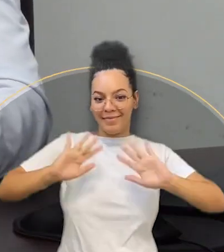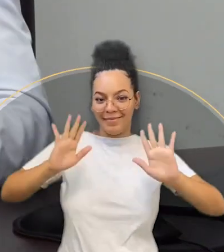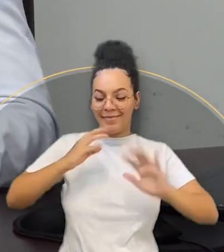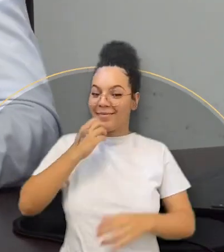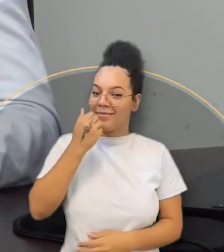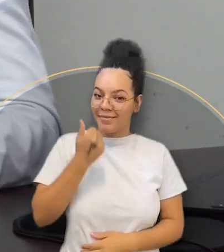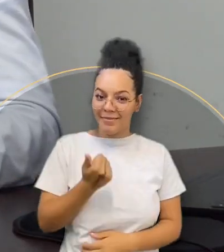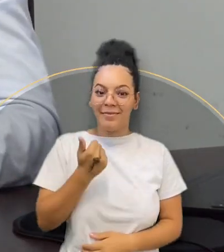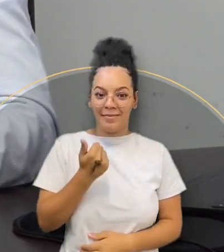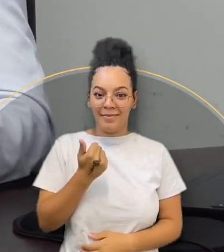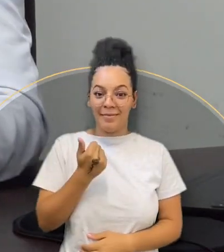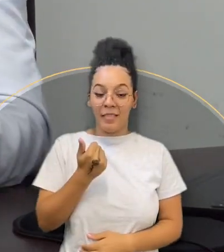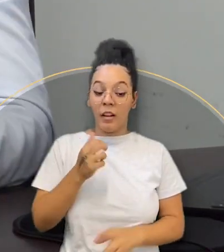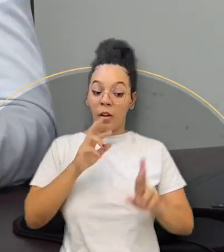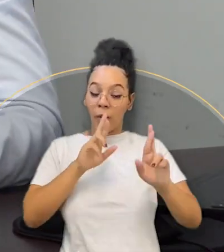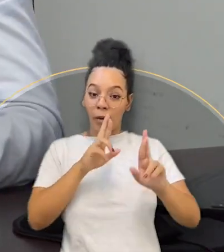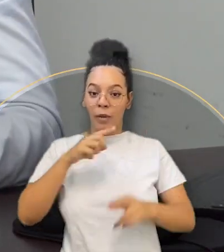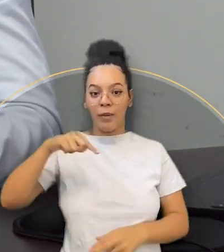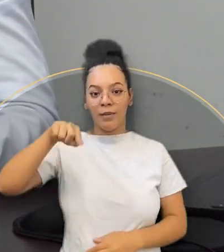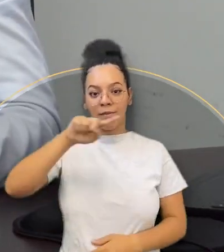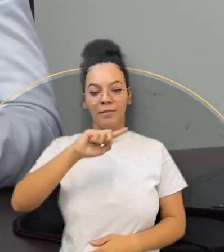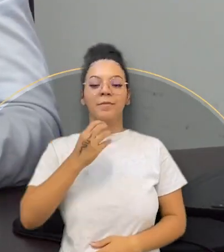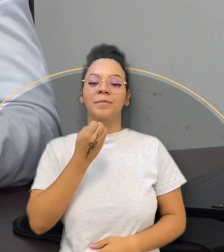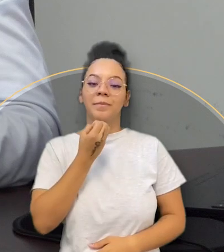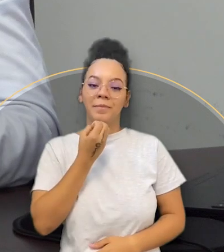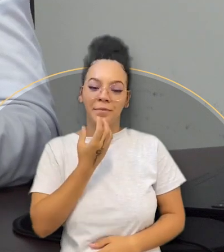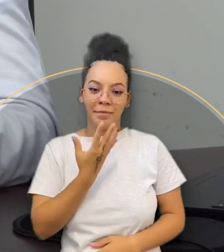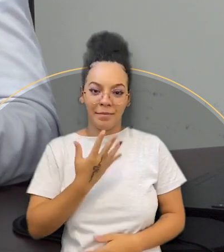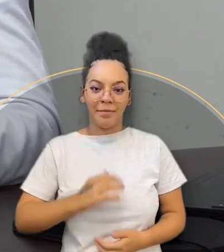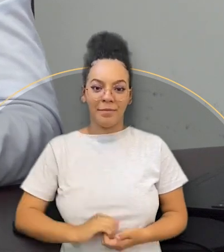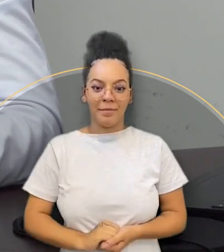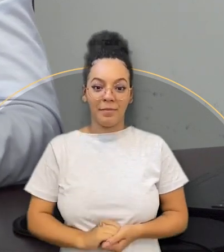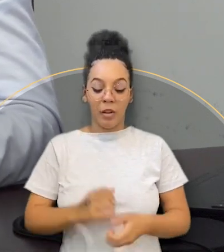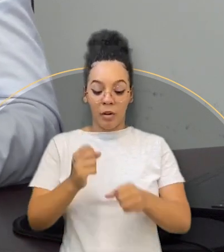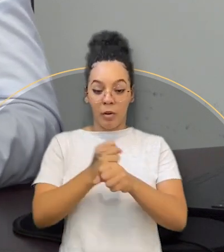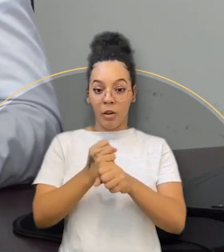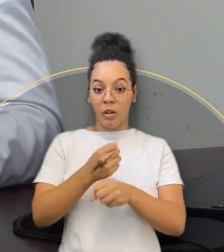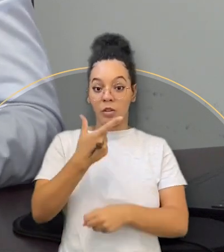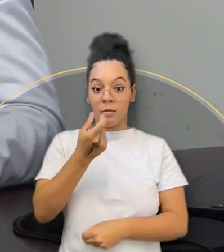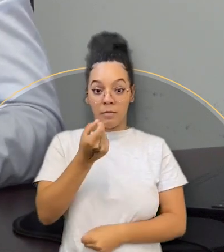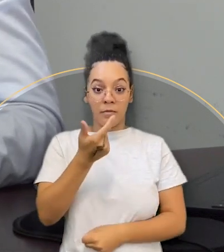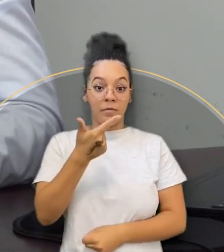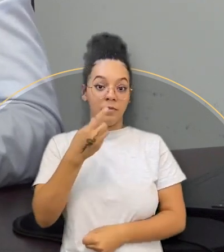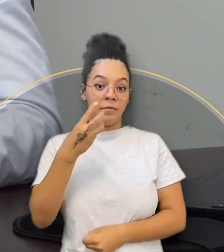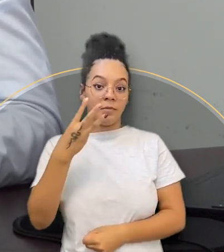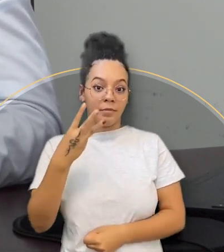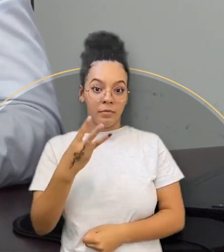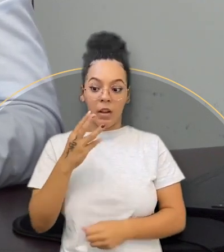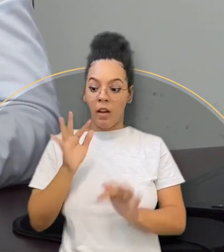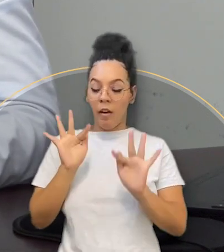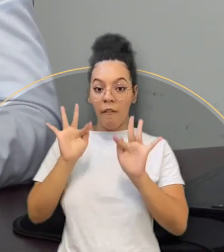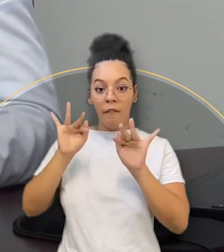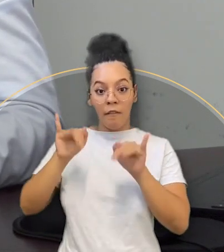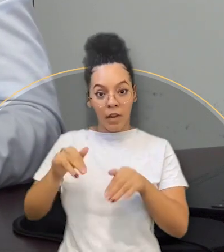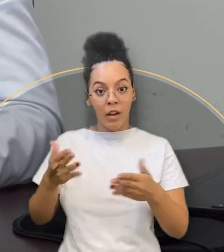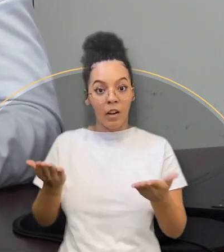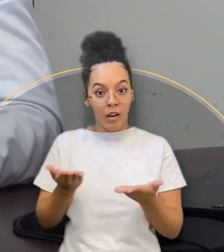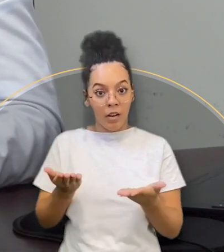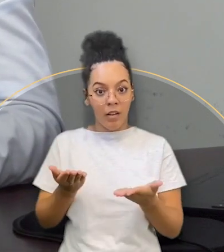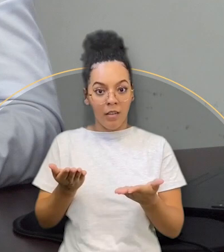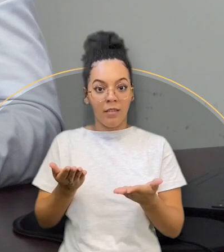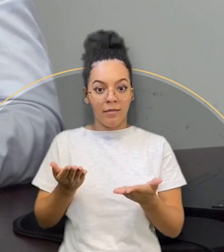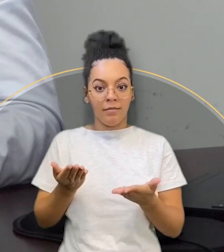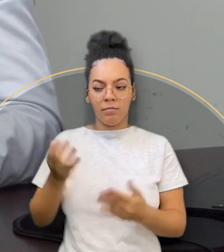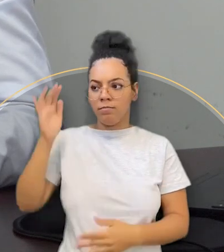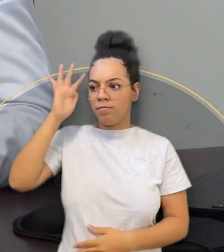Olá, como você está? Espero encontrá-lo muito bem. Está se encerrando mais um ano e este é o